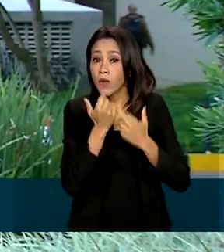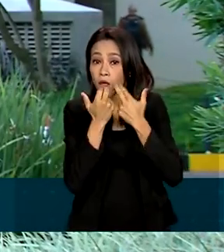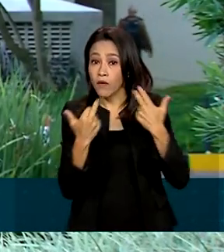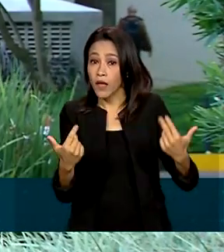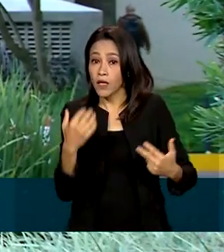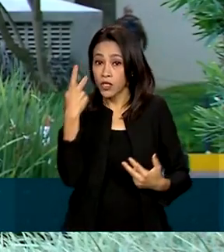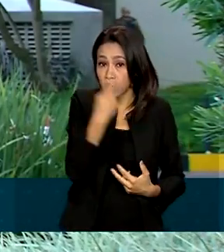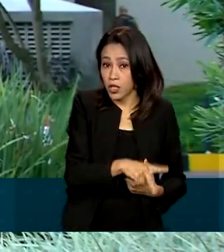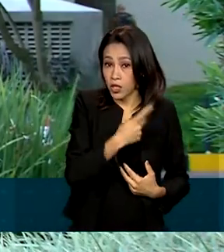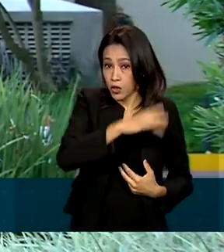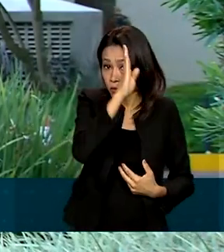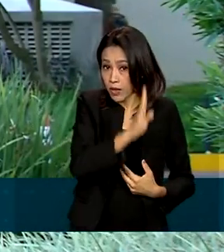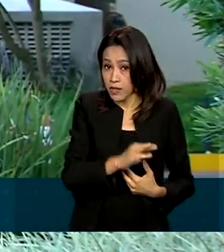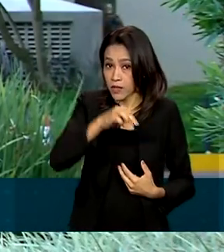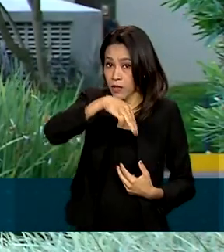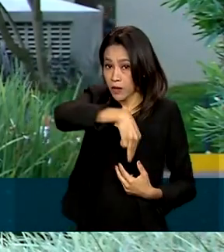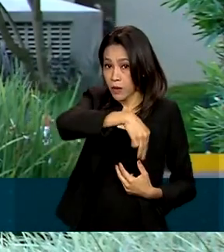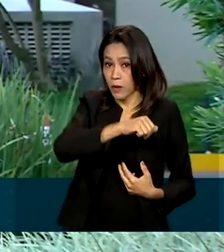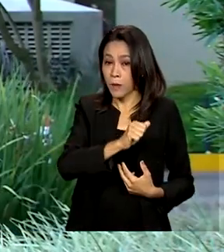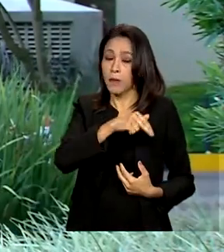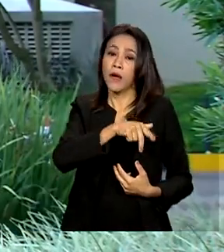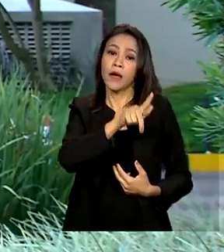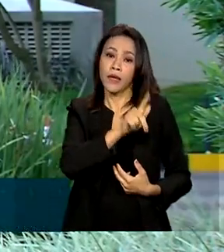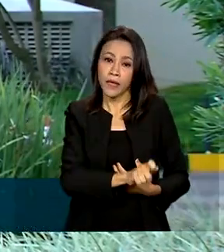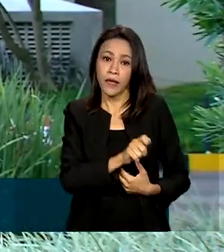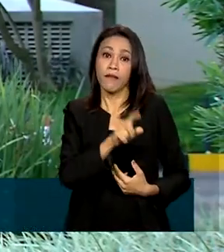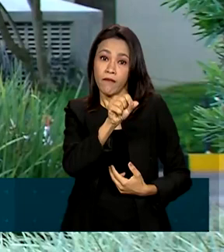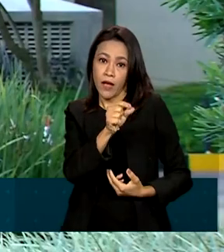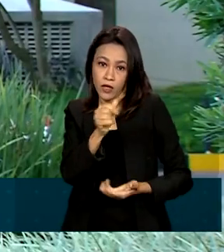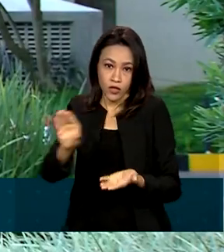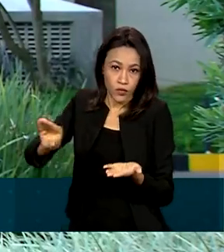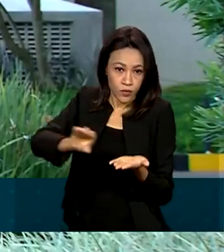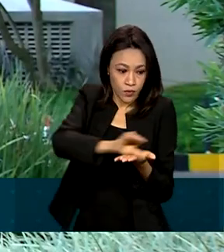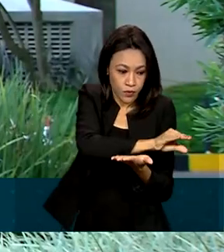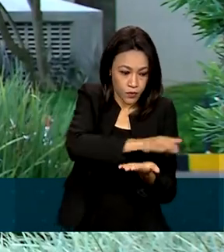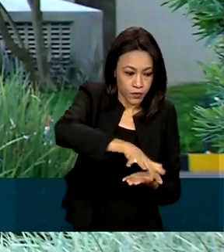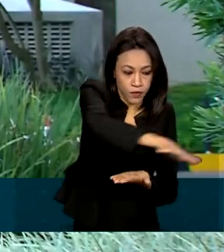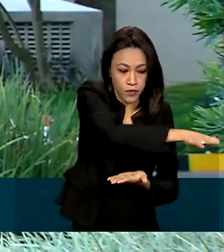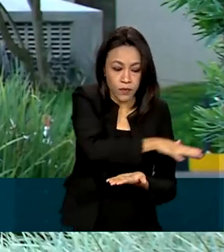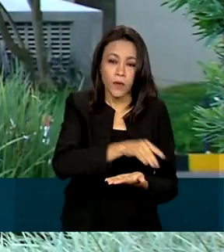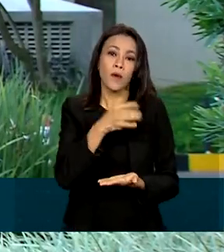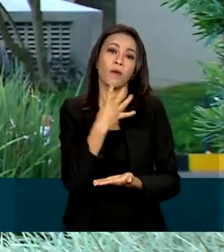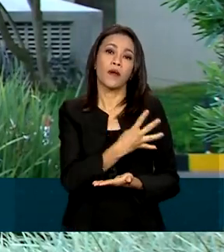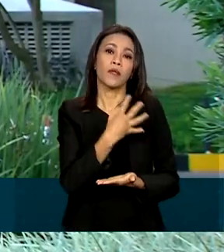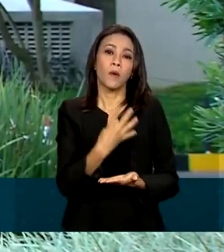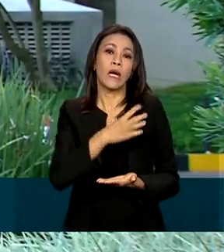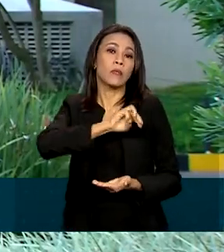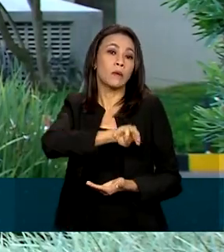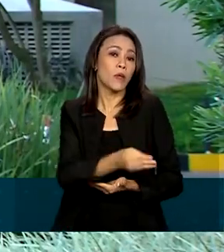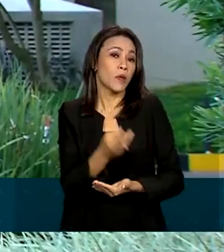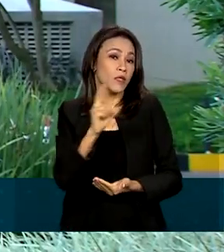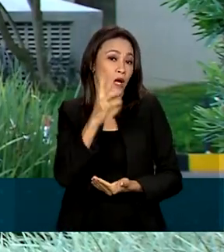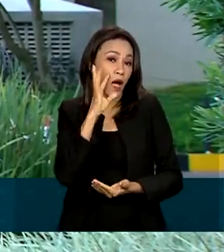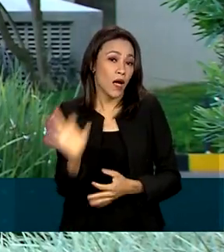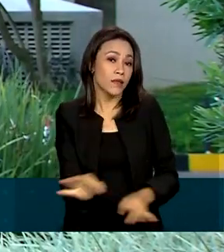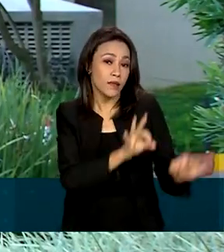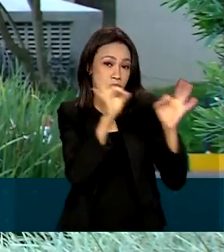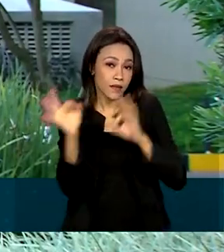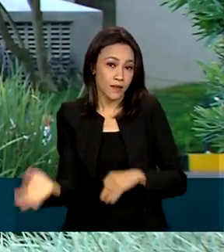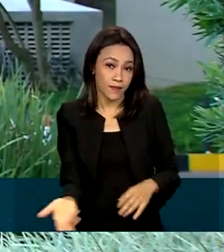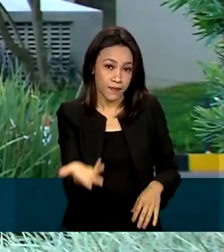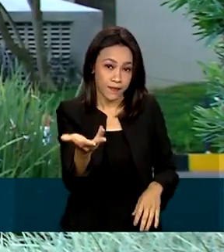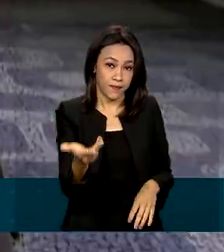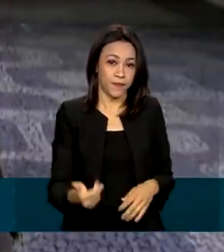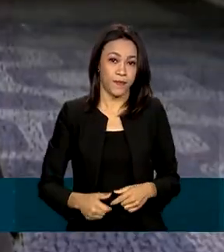brasileiro vai receber investimentos do programa Floresta Viva. Vão ser 44 milhões de reais. Vamos assistir nessa reportagem.